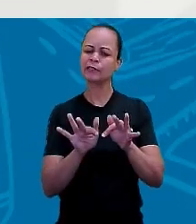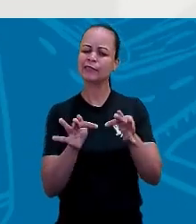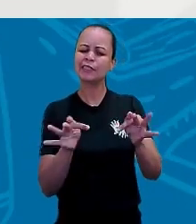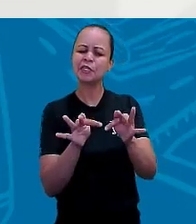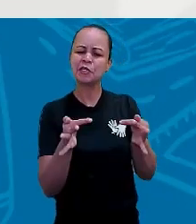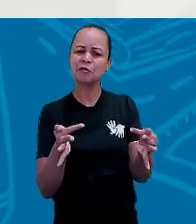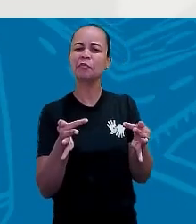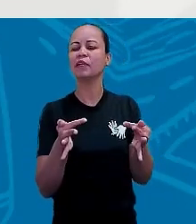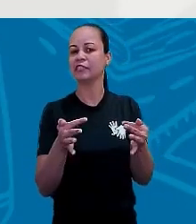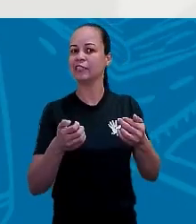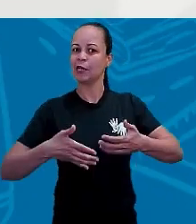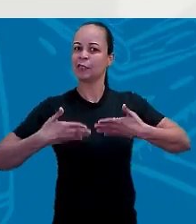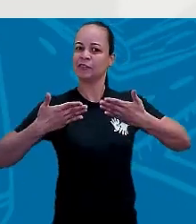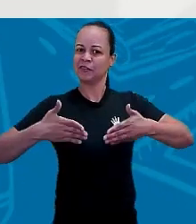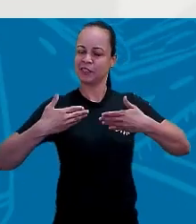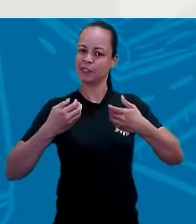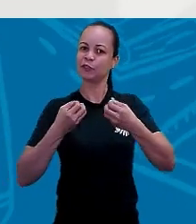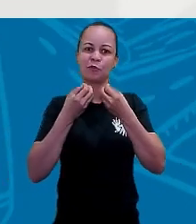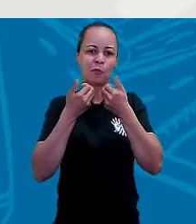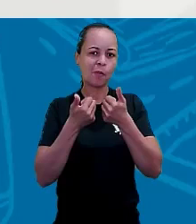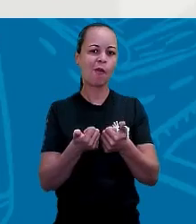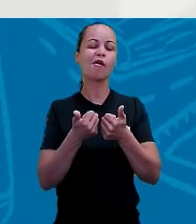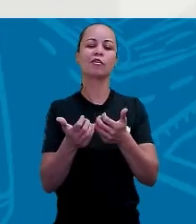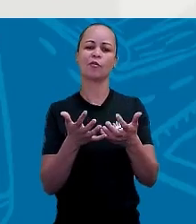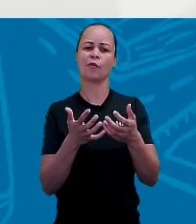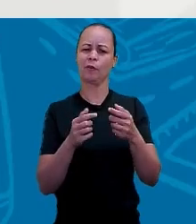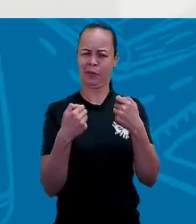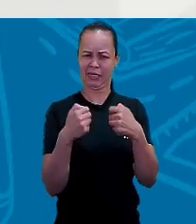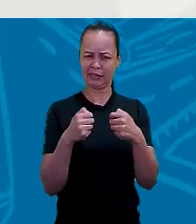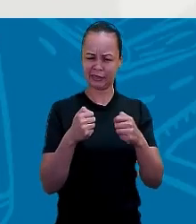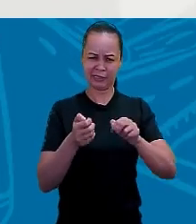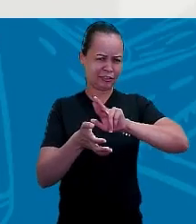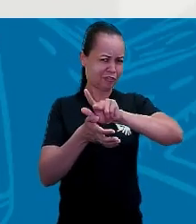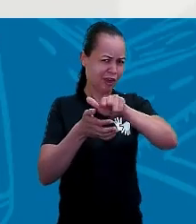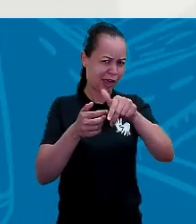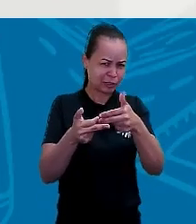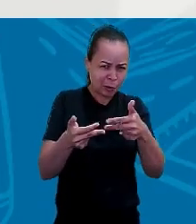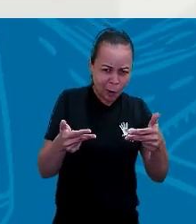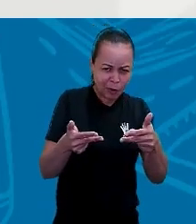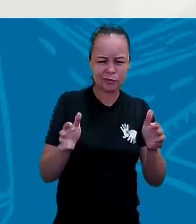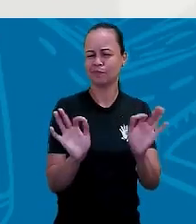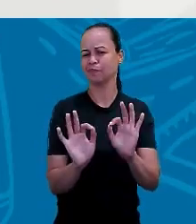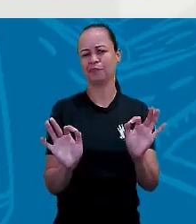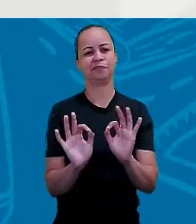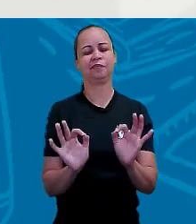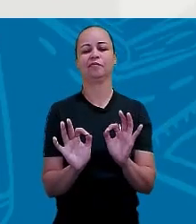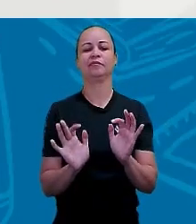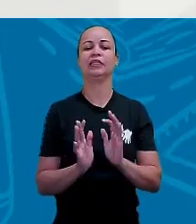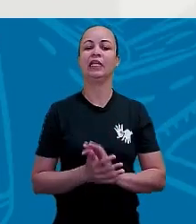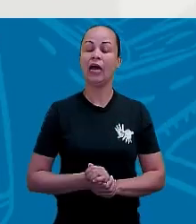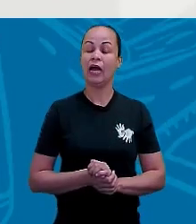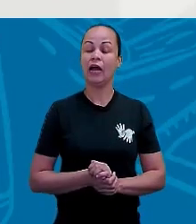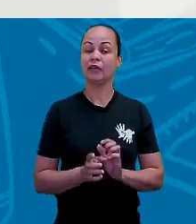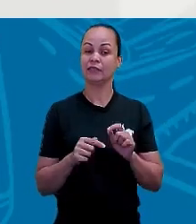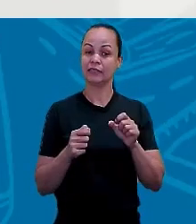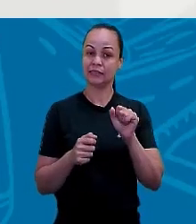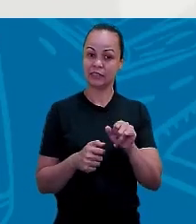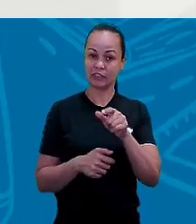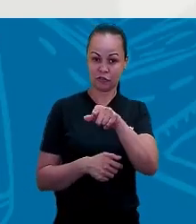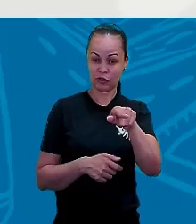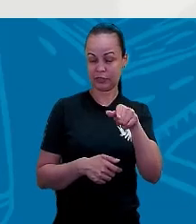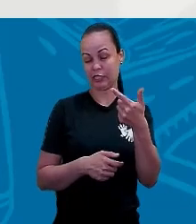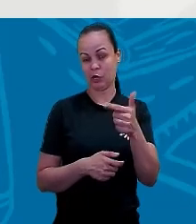bastante e nem precisam de tanto material assim. Então, se você não tem